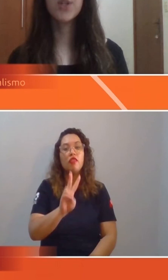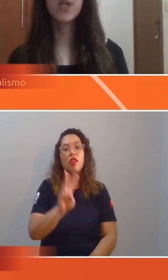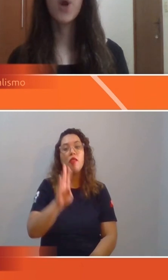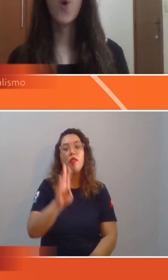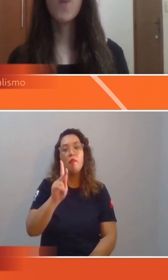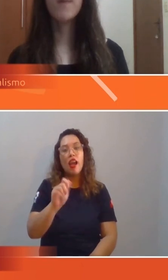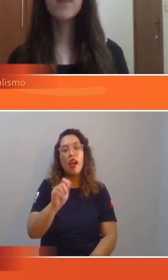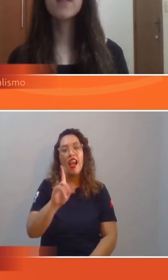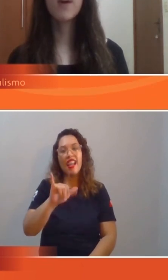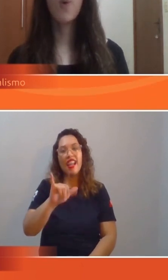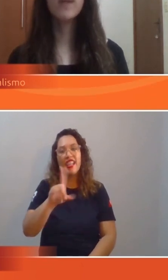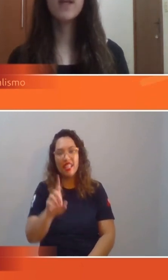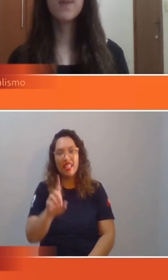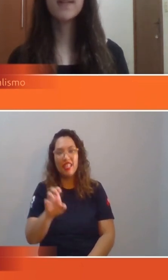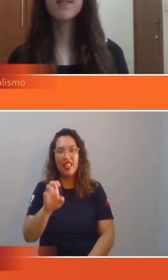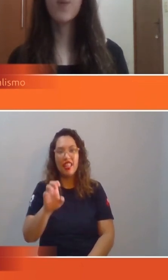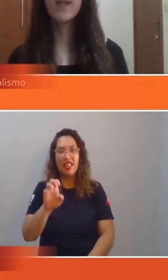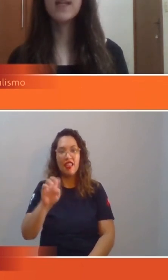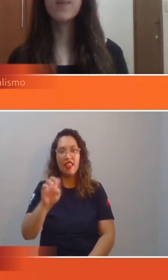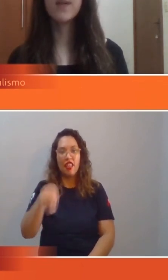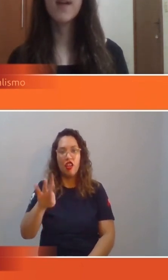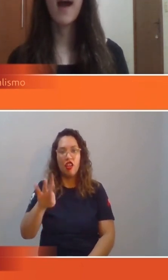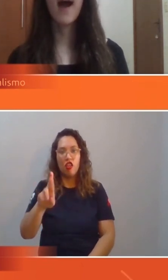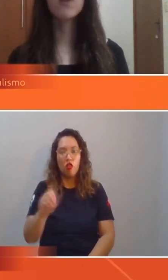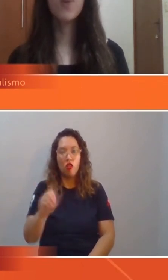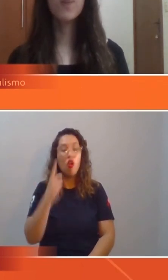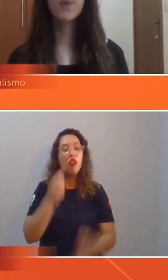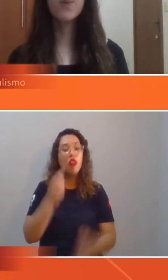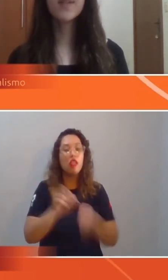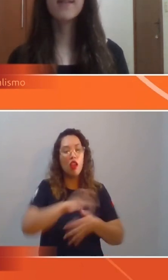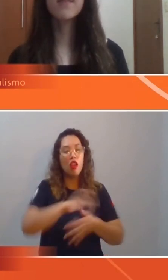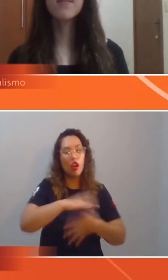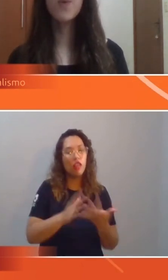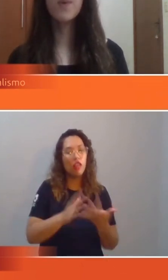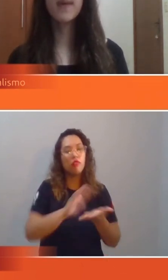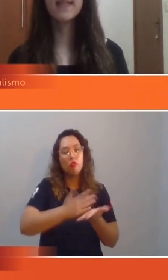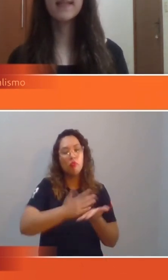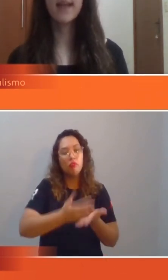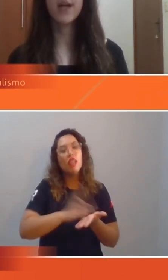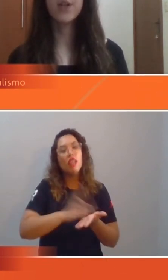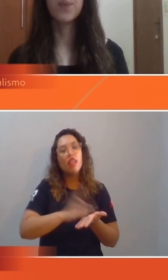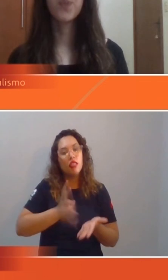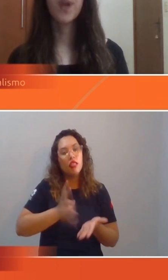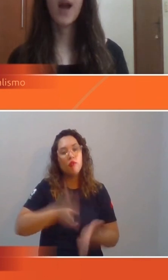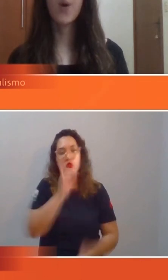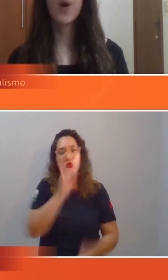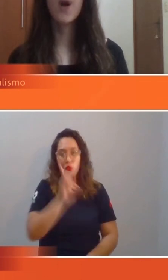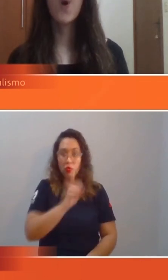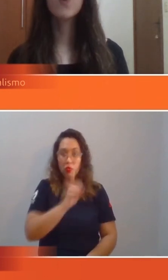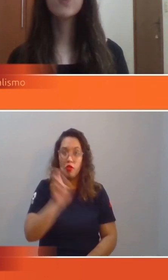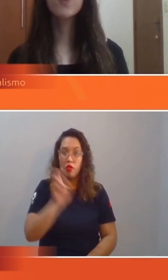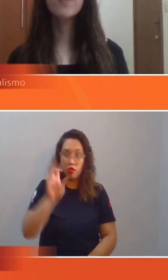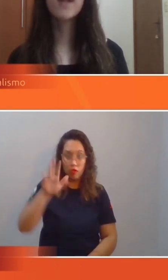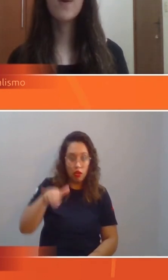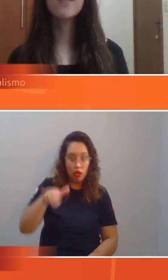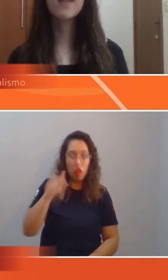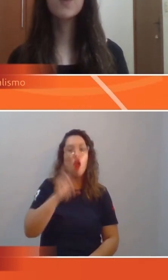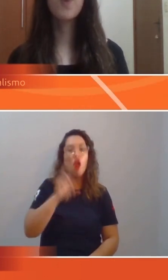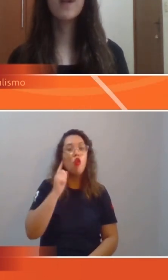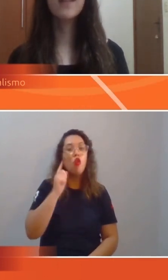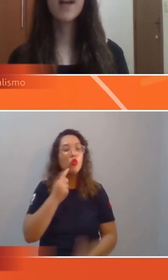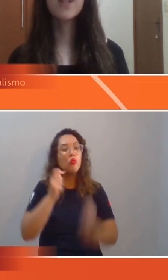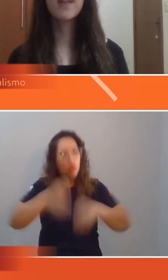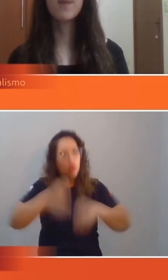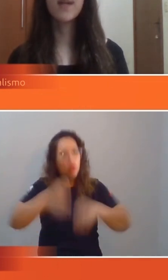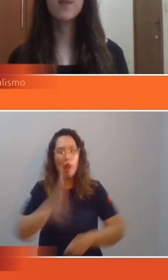transmitir uma missa com interpretação em libras aos domingos, às 5h30 da tarde. Agora, os surdos terão acesso